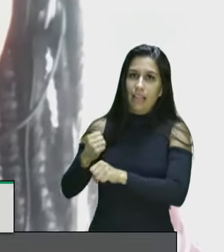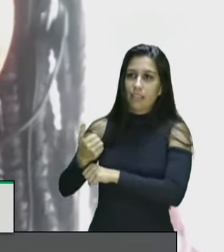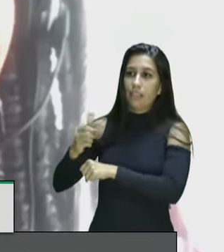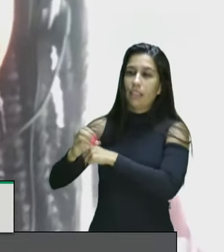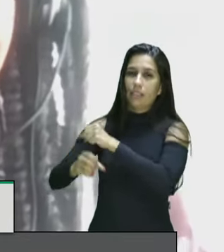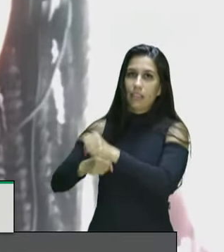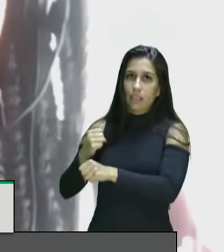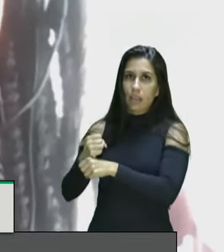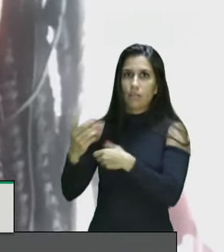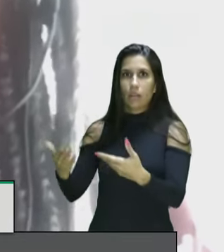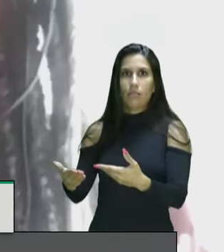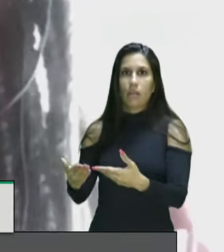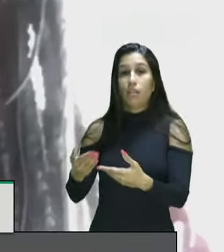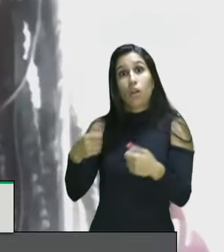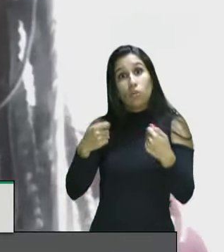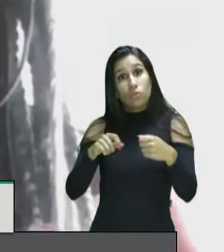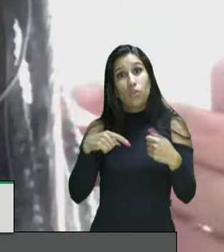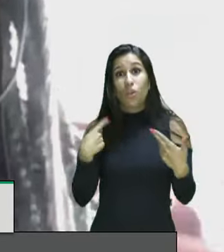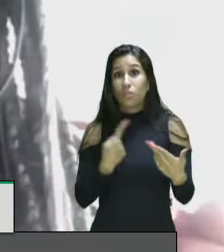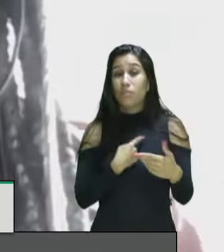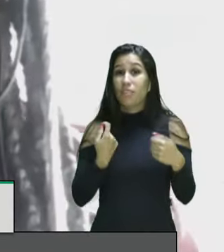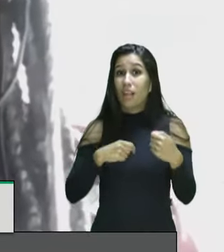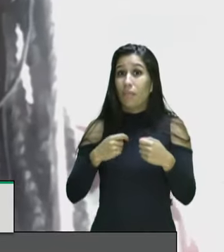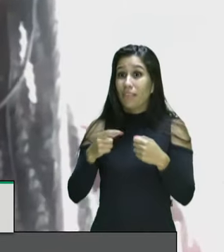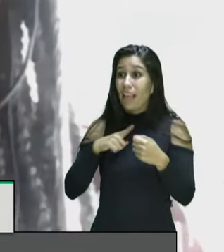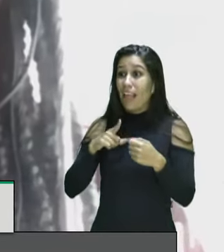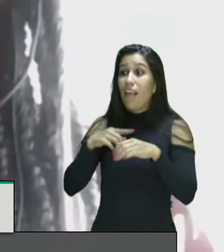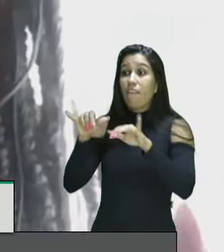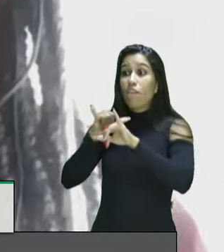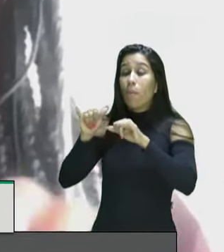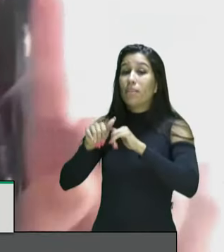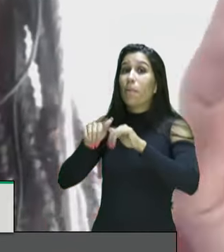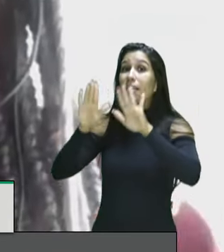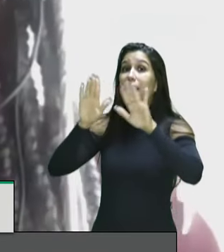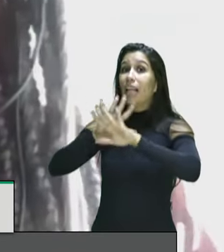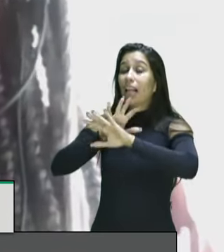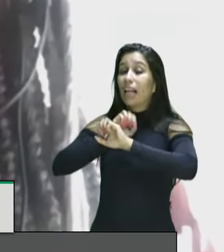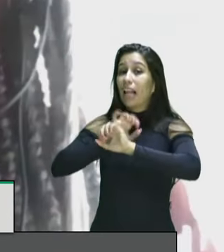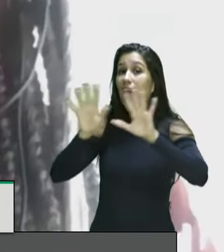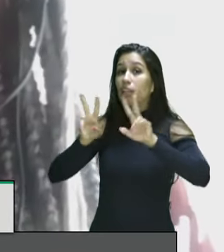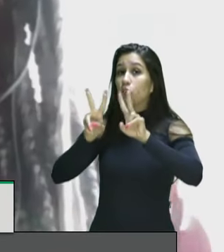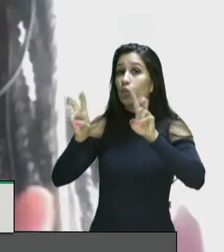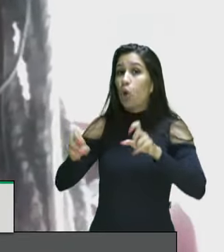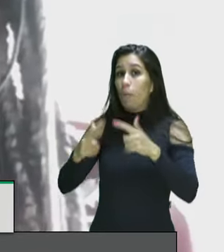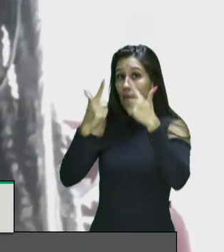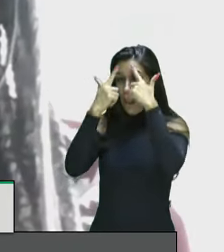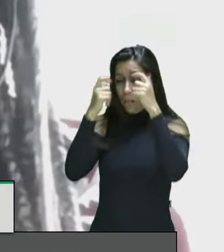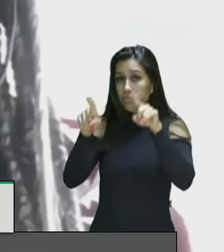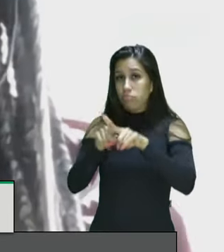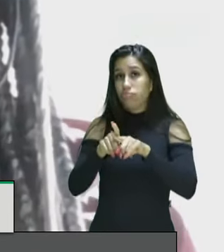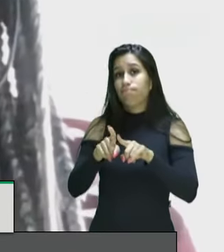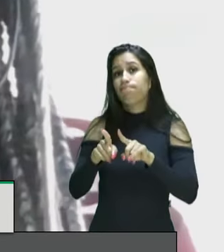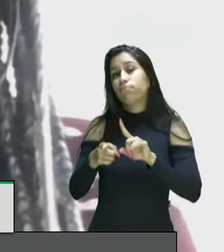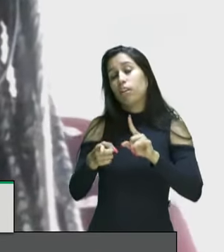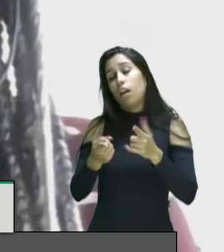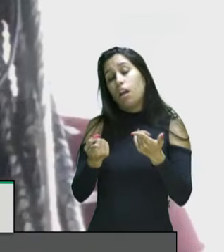enfrentamento ao racismo e à discriminação então é muito importante que a gente se engaje nisso outro detalhe que eu vou chamar são as recomendações que se relacionam